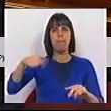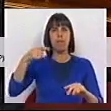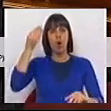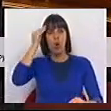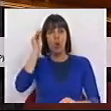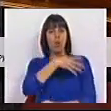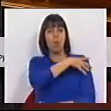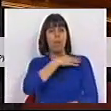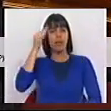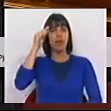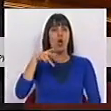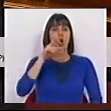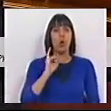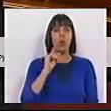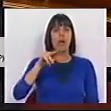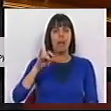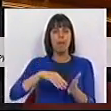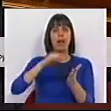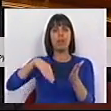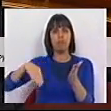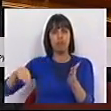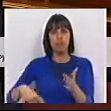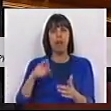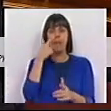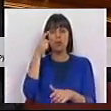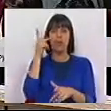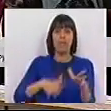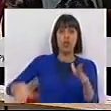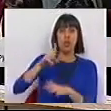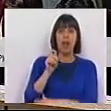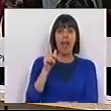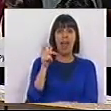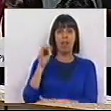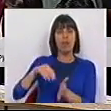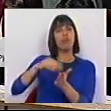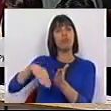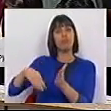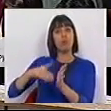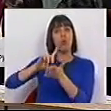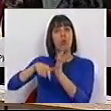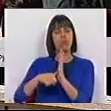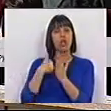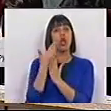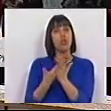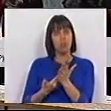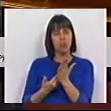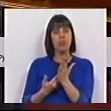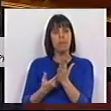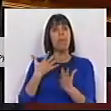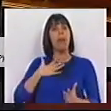Comendador Rui Nabeiro, dicionários, elvenses e subscritores do projeto de resolução